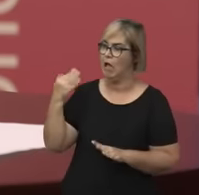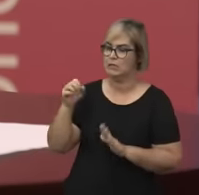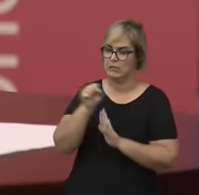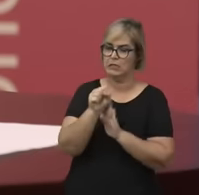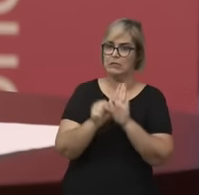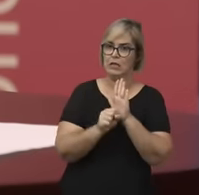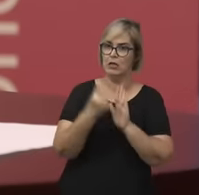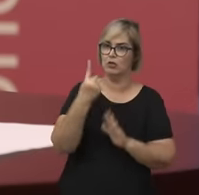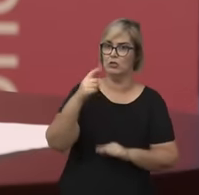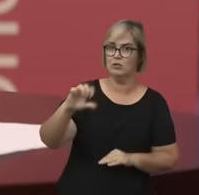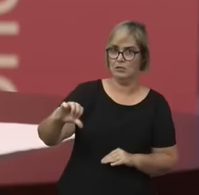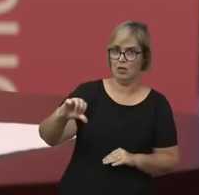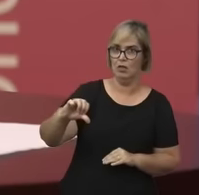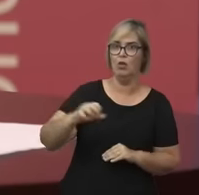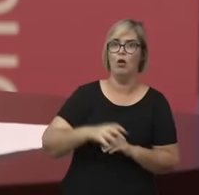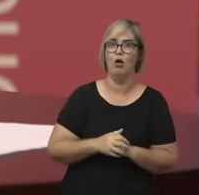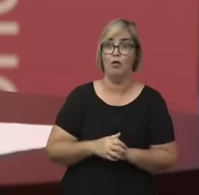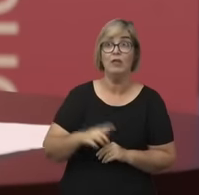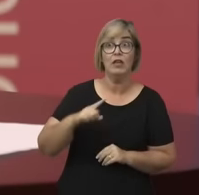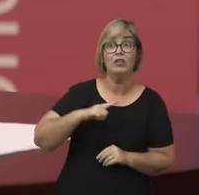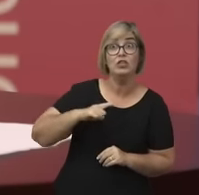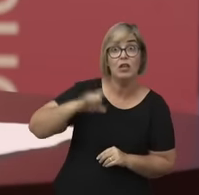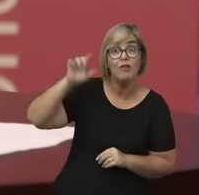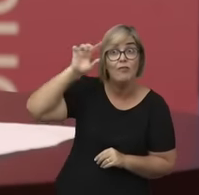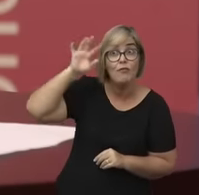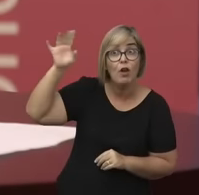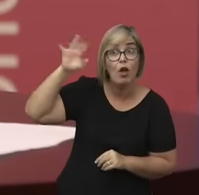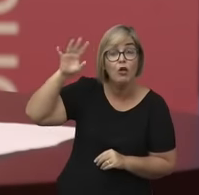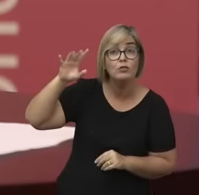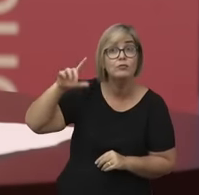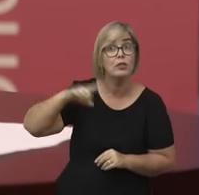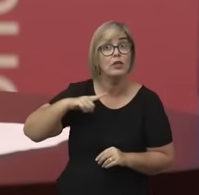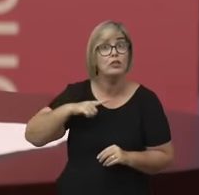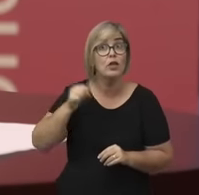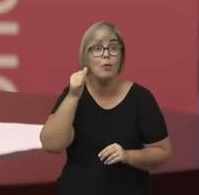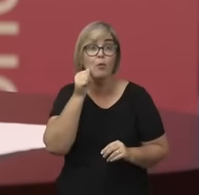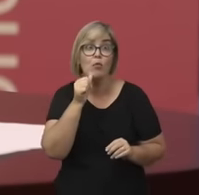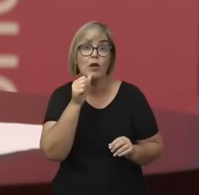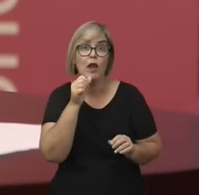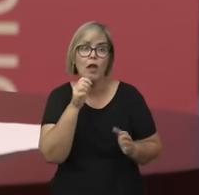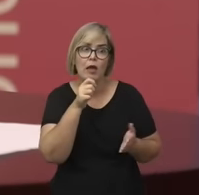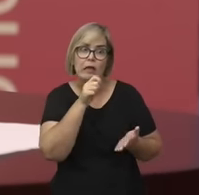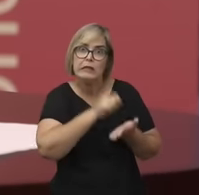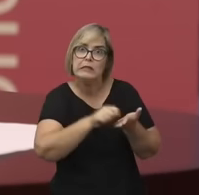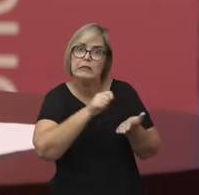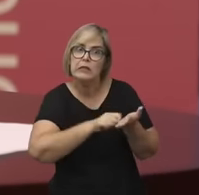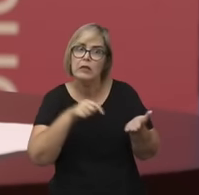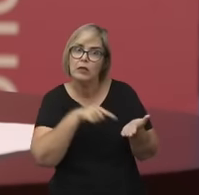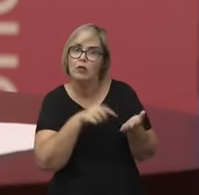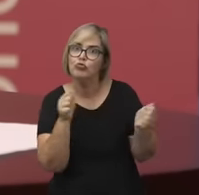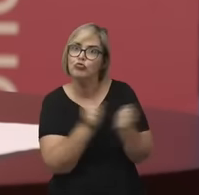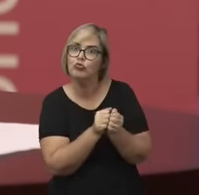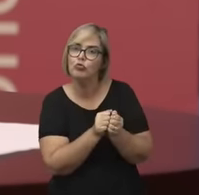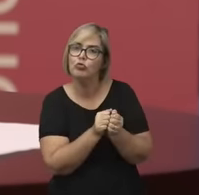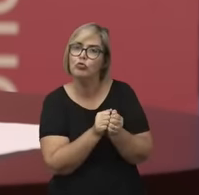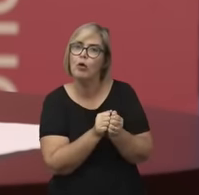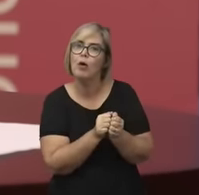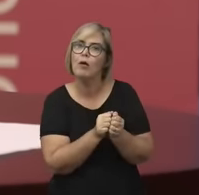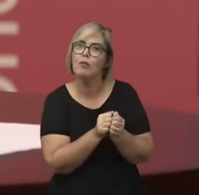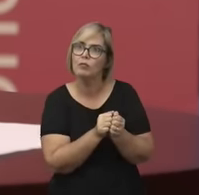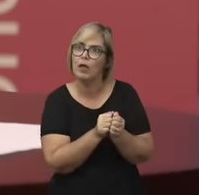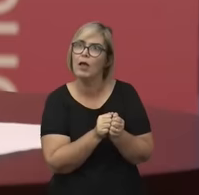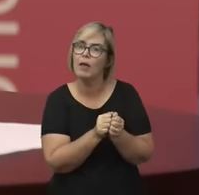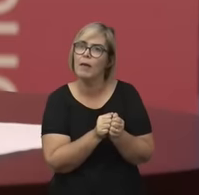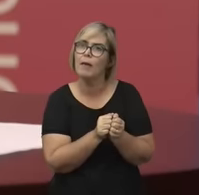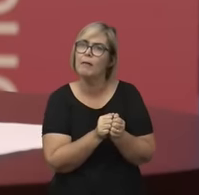Laércio, na vida dos filósofos ilustres, aparecem nomes de mulheres filósofas. Então, gente tem essa tradição de obras exaustivas